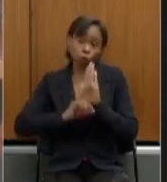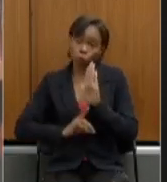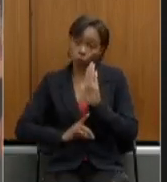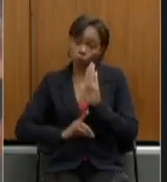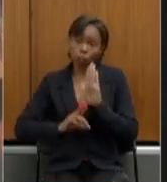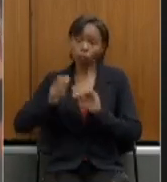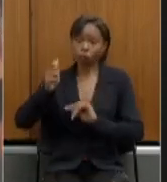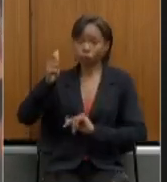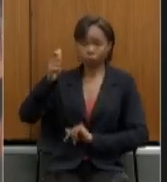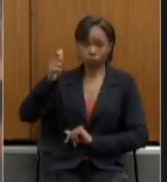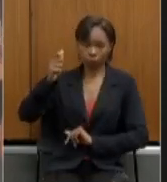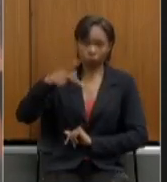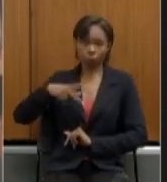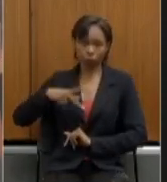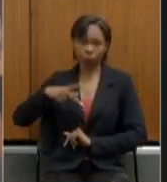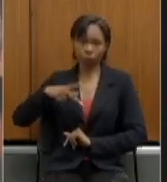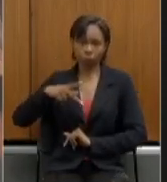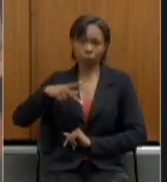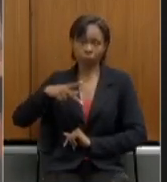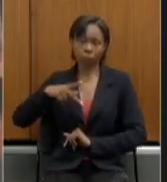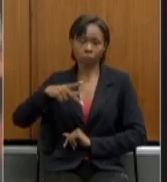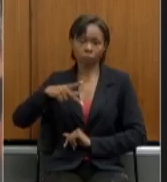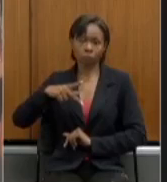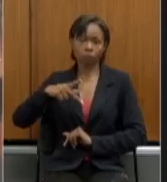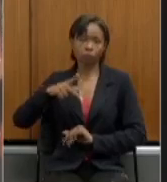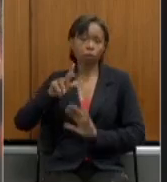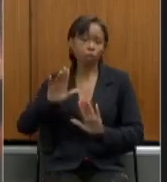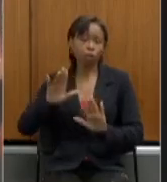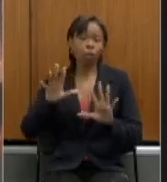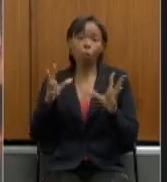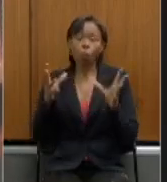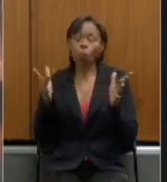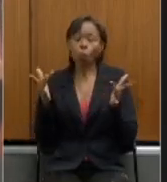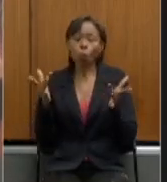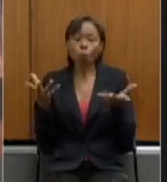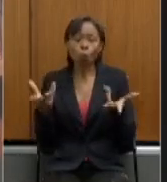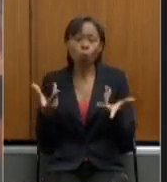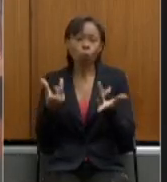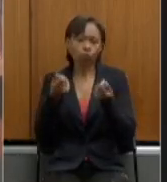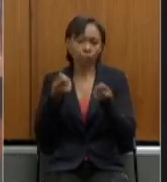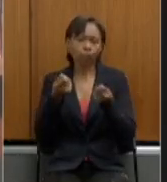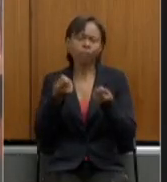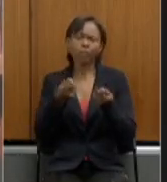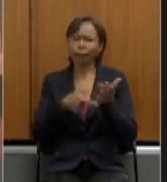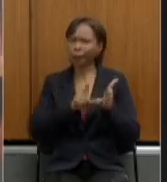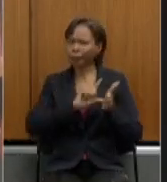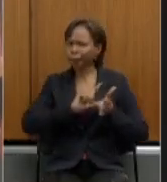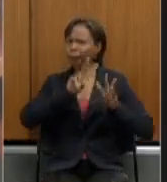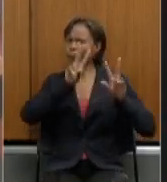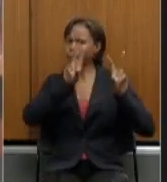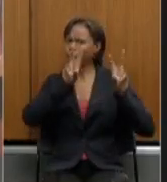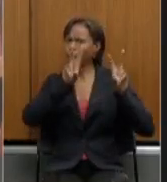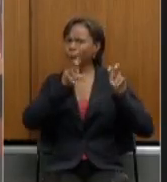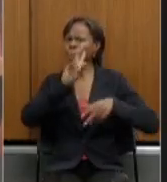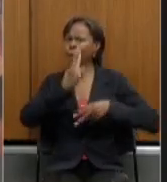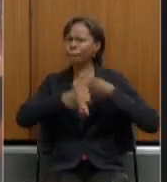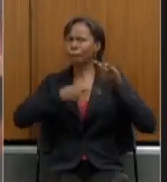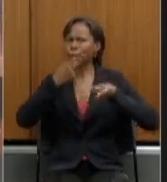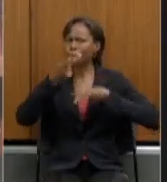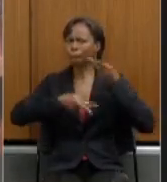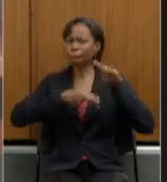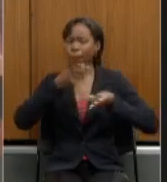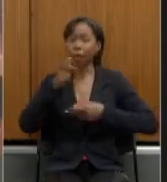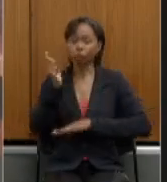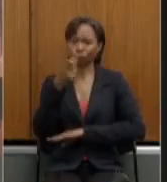suas aposentadorias com integralidade e paridade que era um bastante discutido aqui no Rio Grande do Sul e este projeto